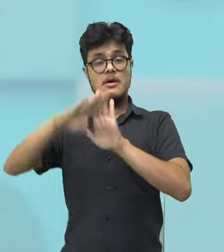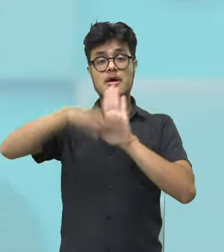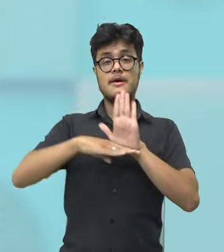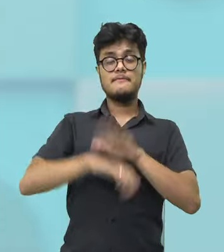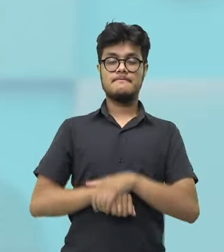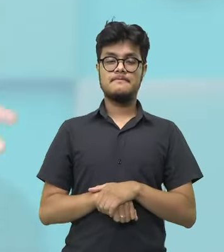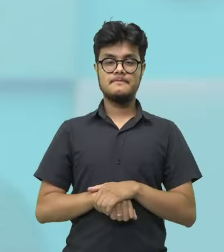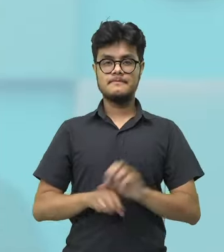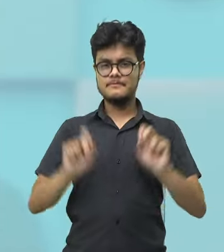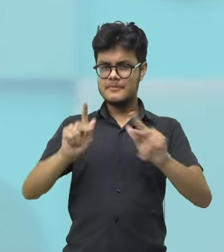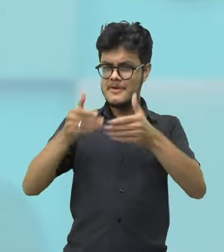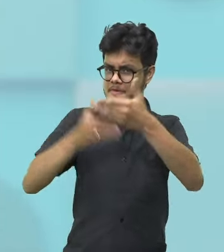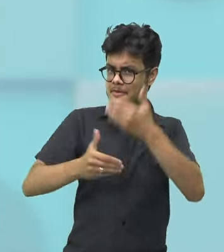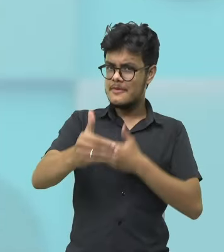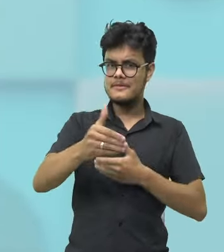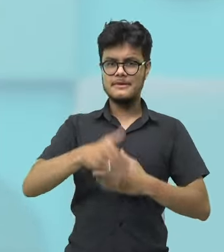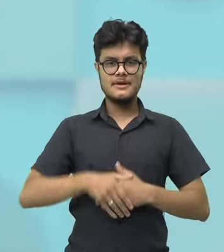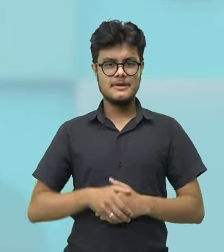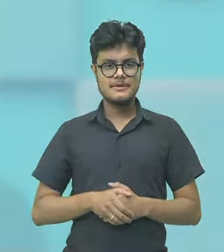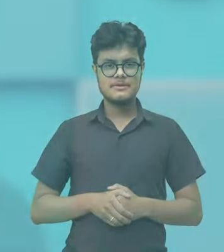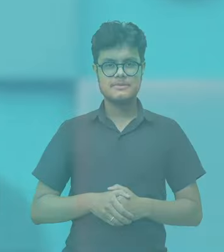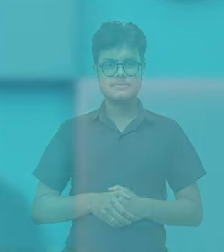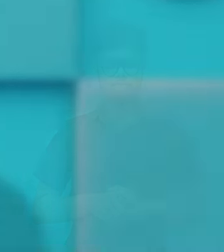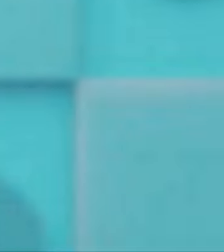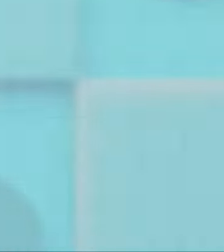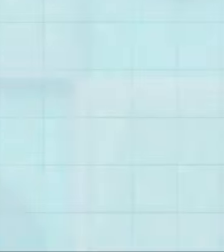Então, vamos para a nossa aula!